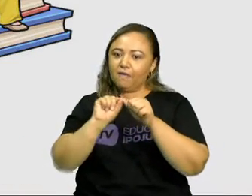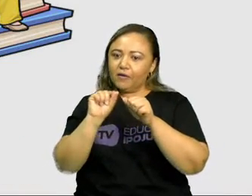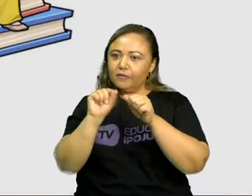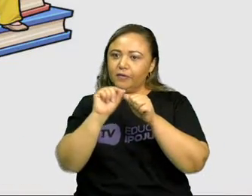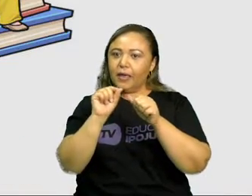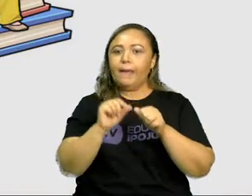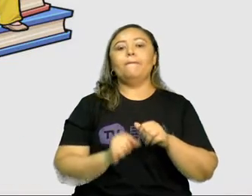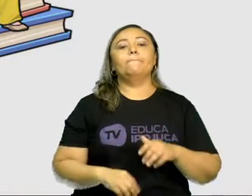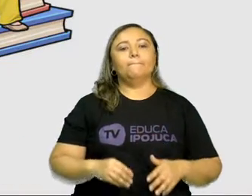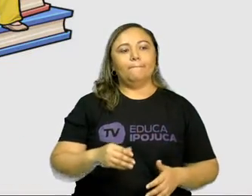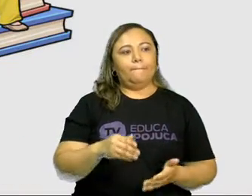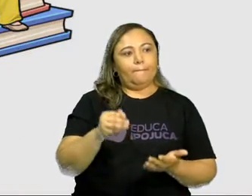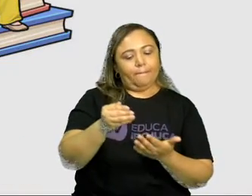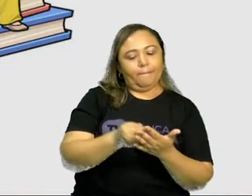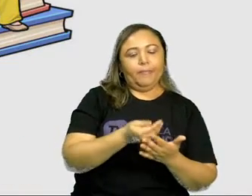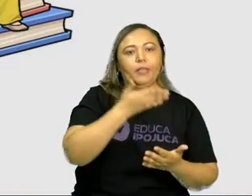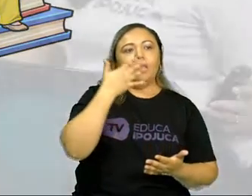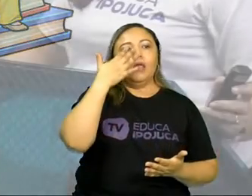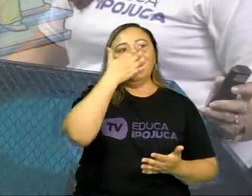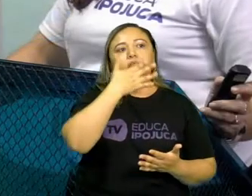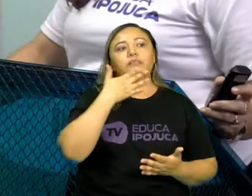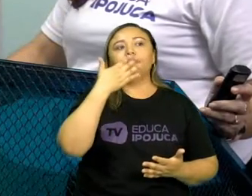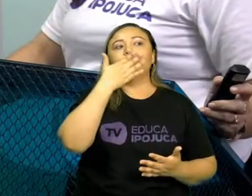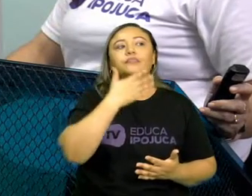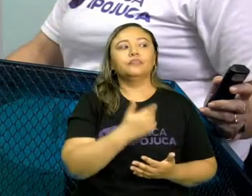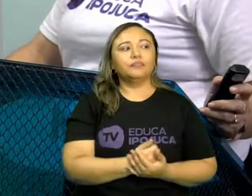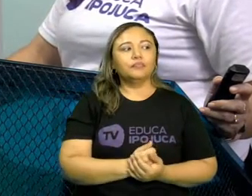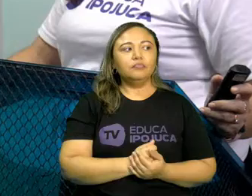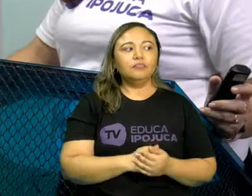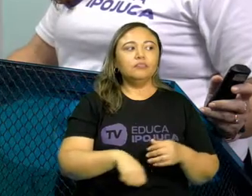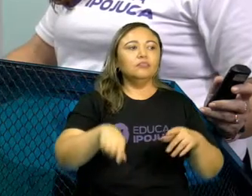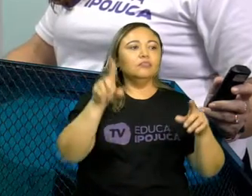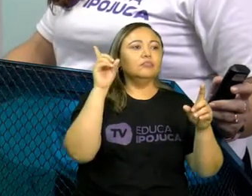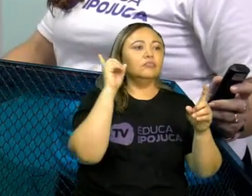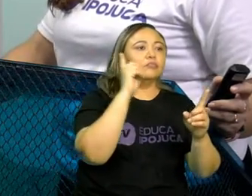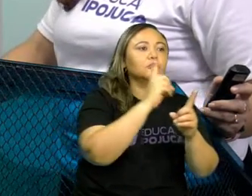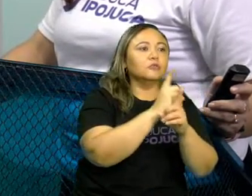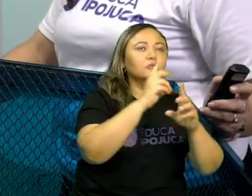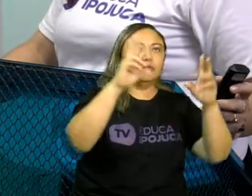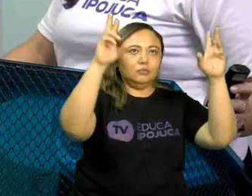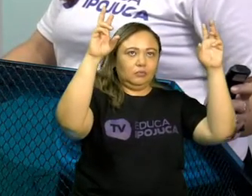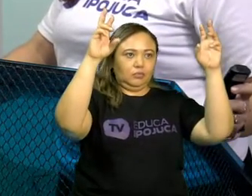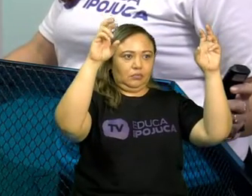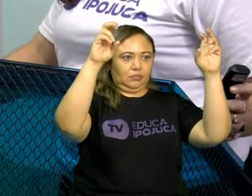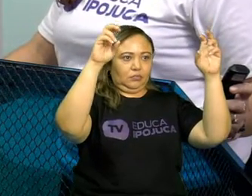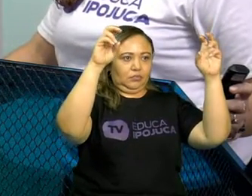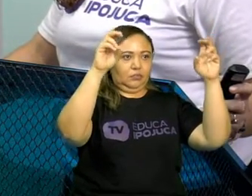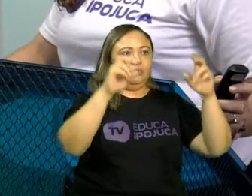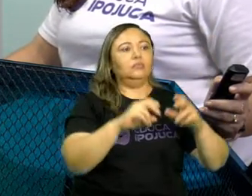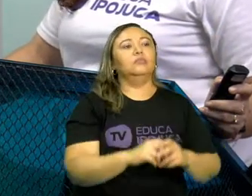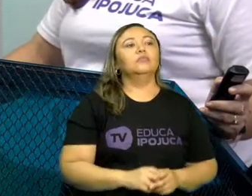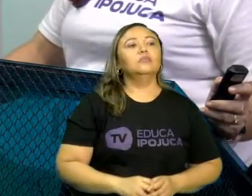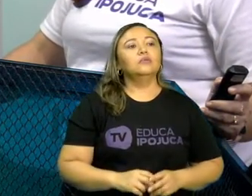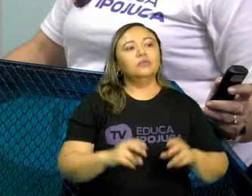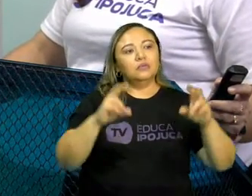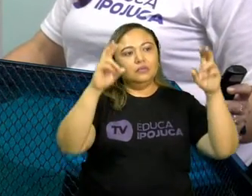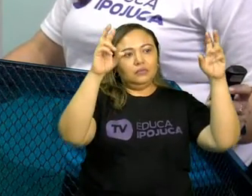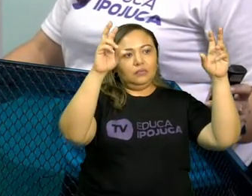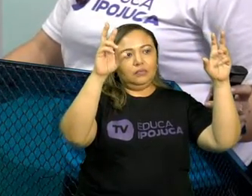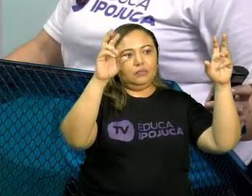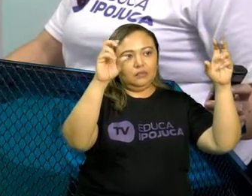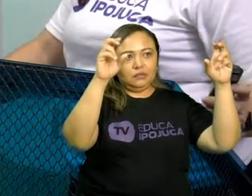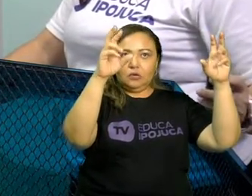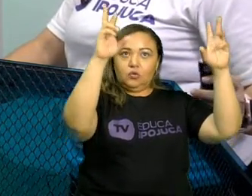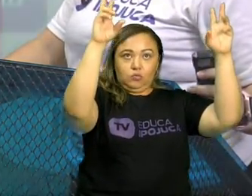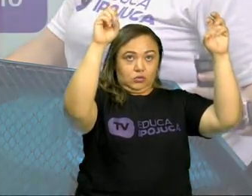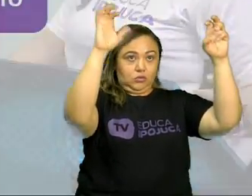Eu pedi para vocês identificarem desse texto o título, o tema e a tese.